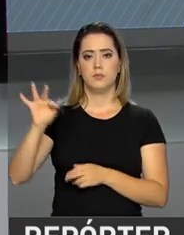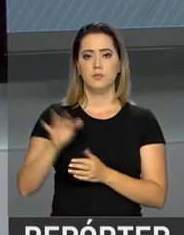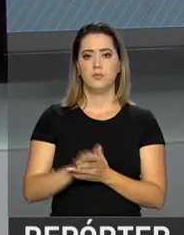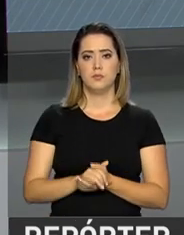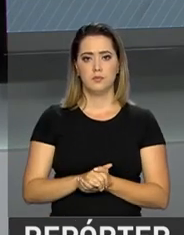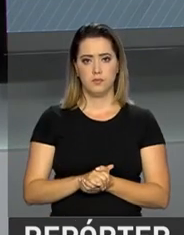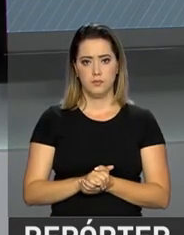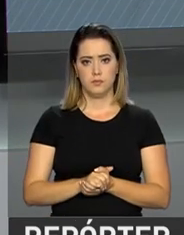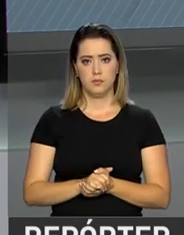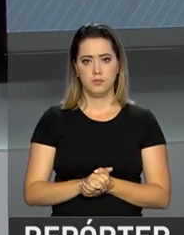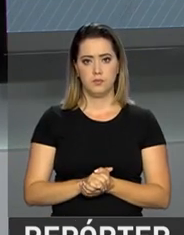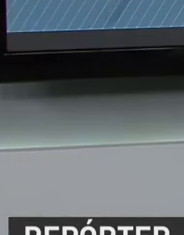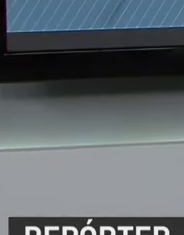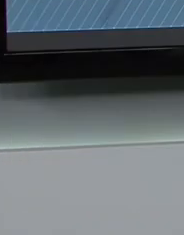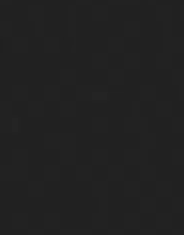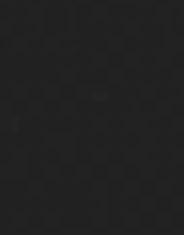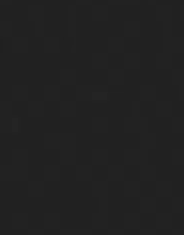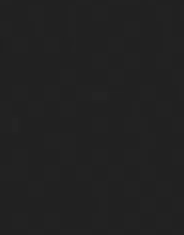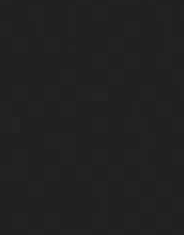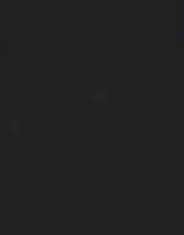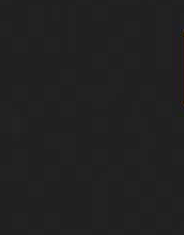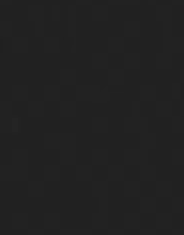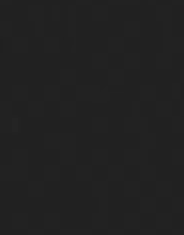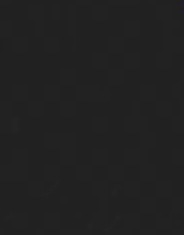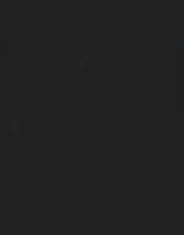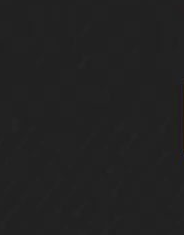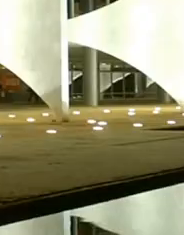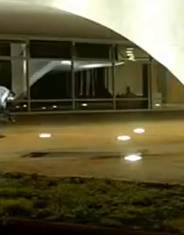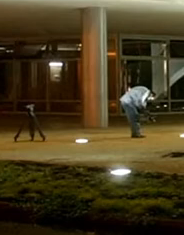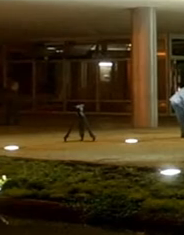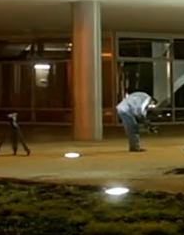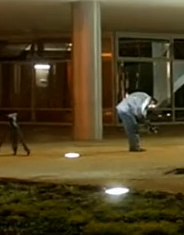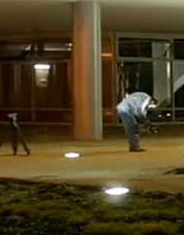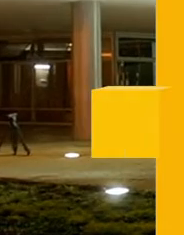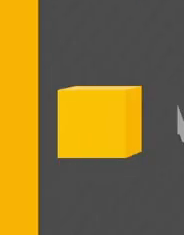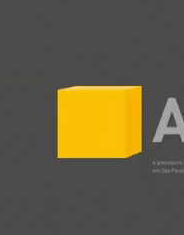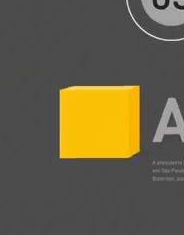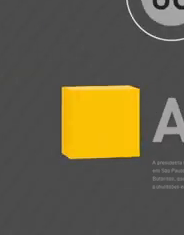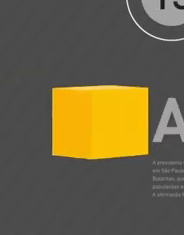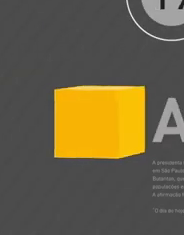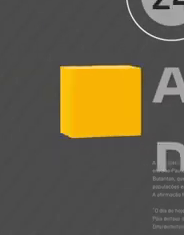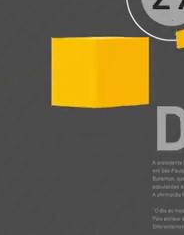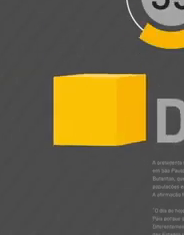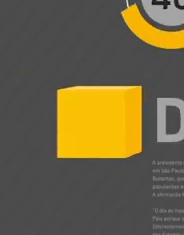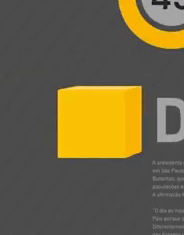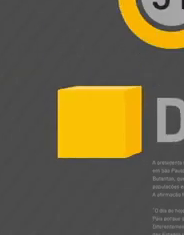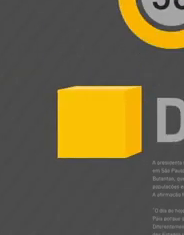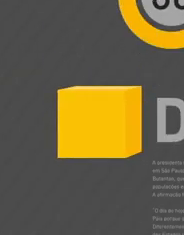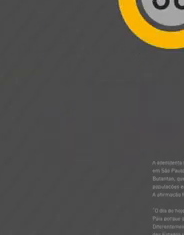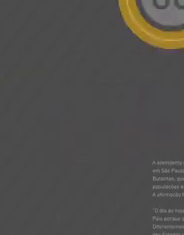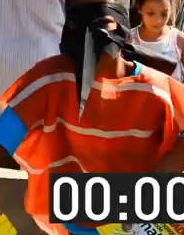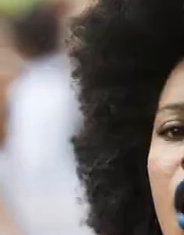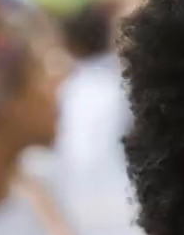a TV do Governo Federal. Tchau. Tchau. Tchau. Tchau.